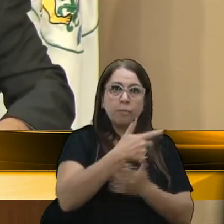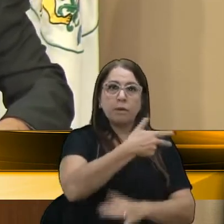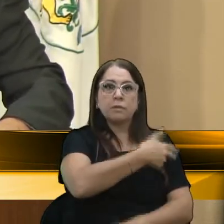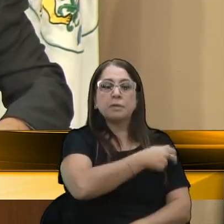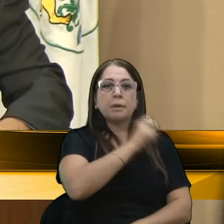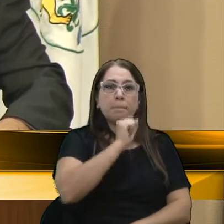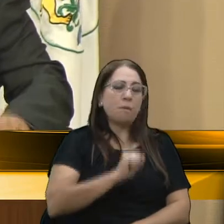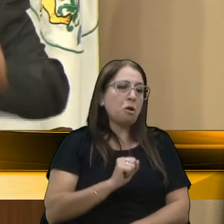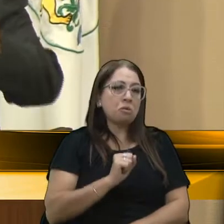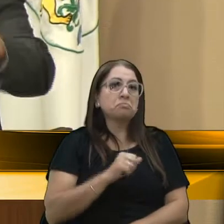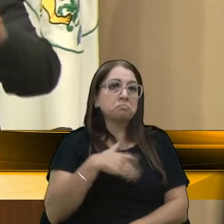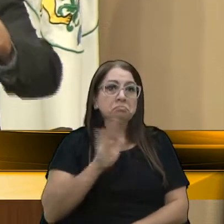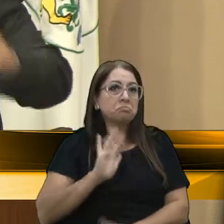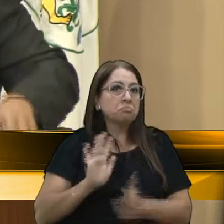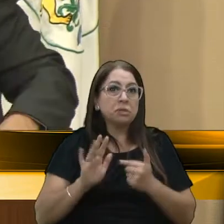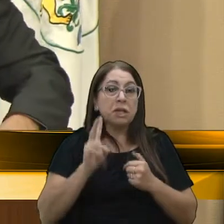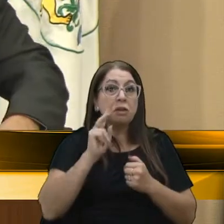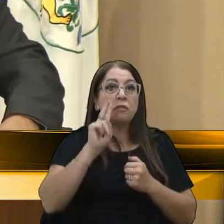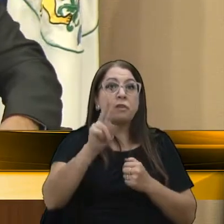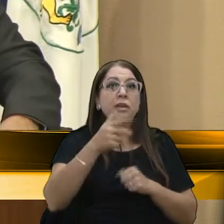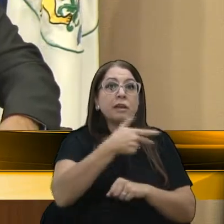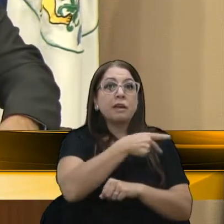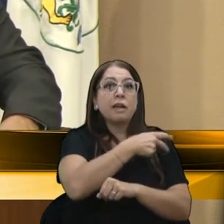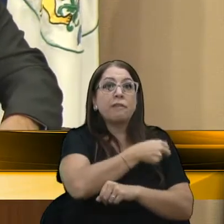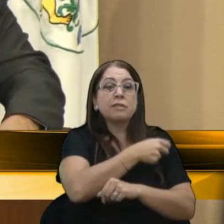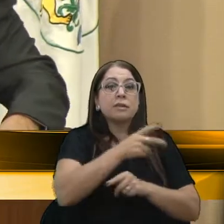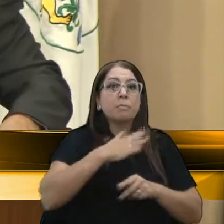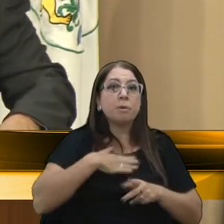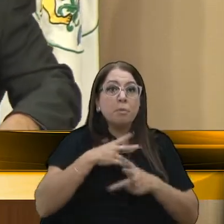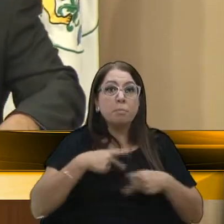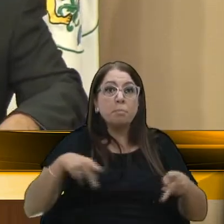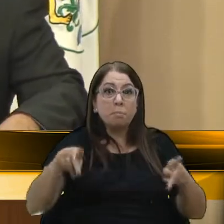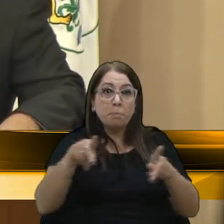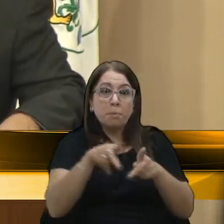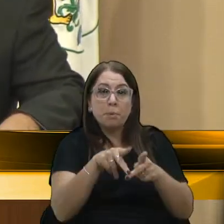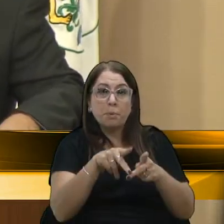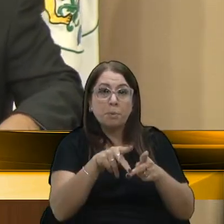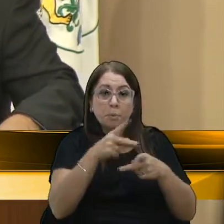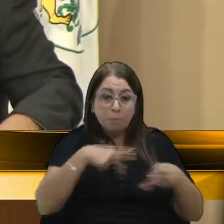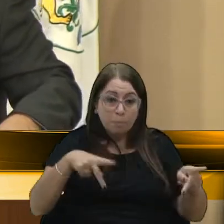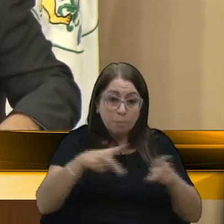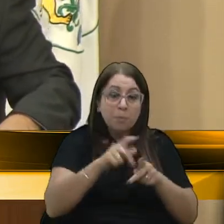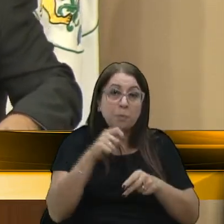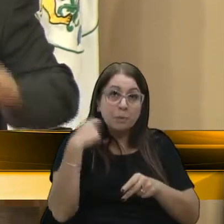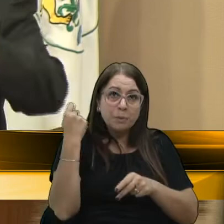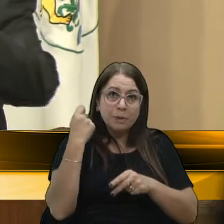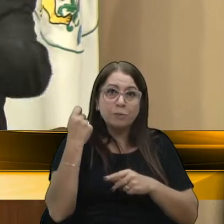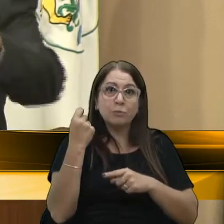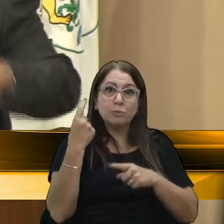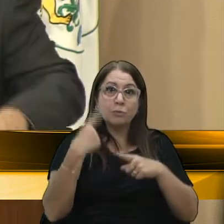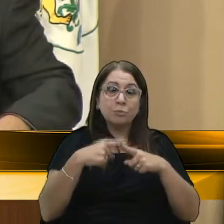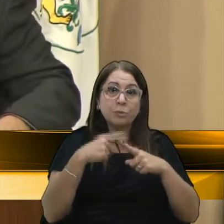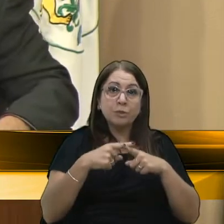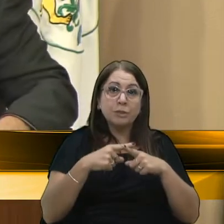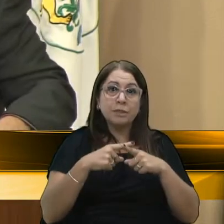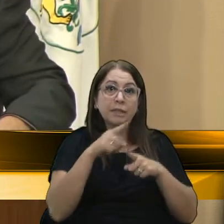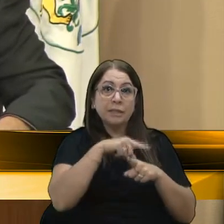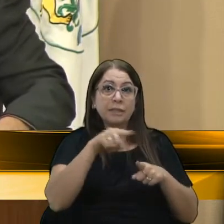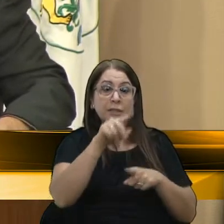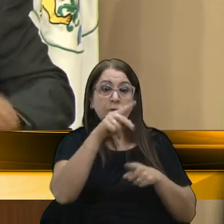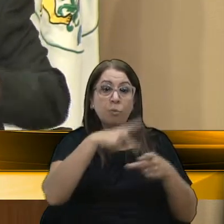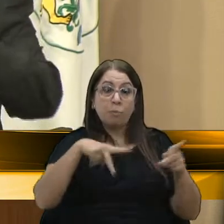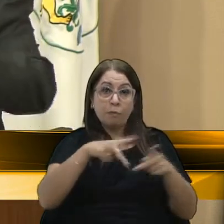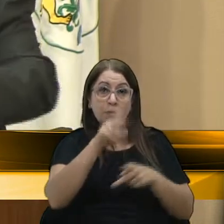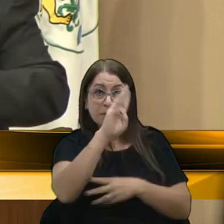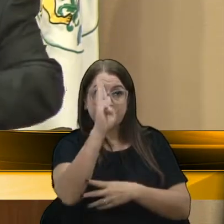pode ser politicagem. Quero ver a vacina para o meu povo, quero ver a vacina para o povo gaúcho, quero ver a vacina para o povo brasileiro,